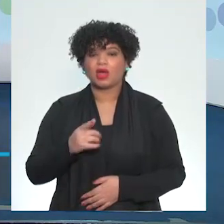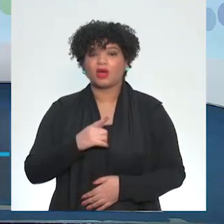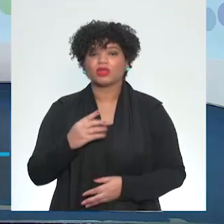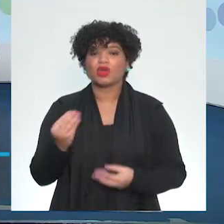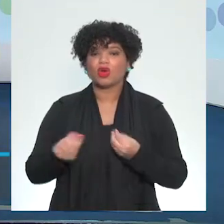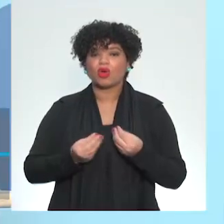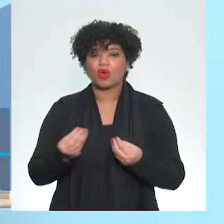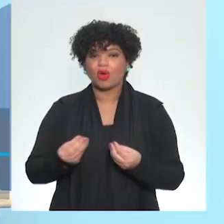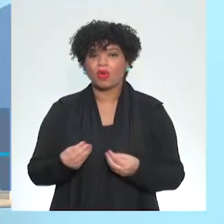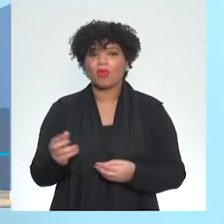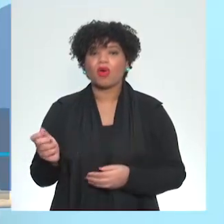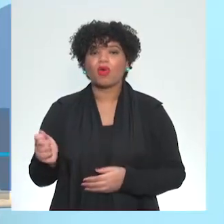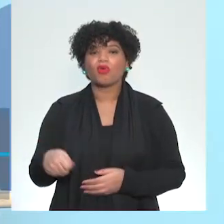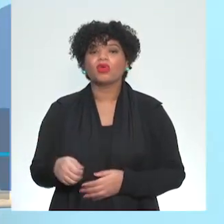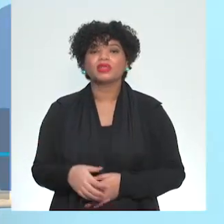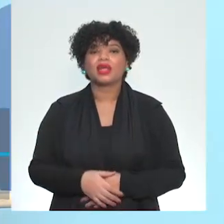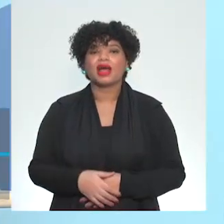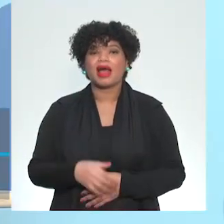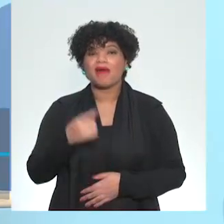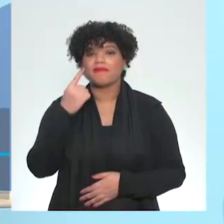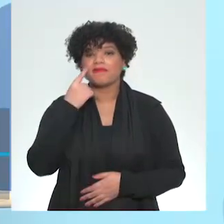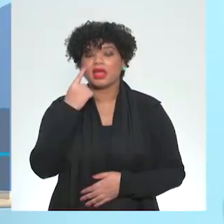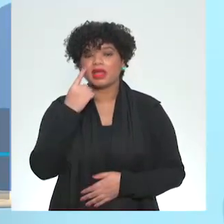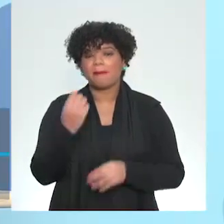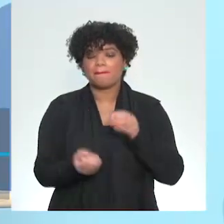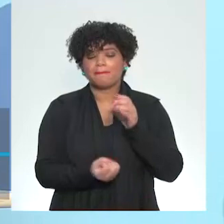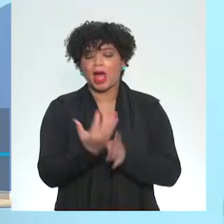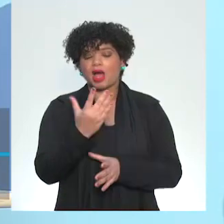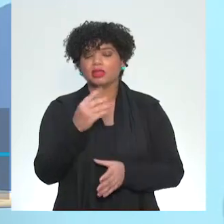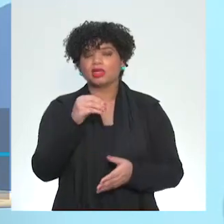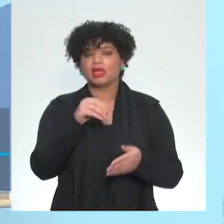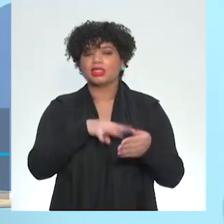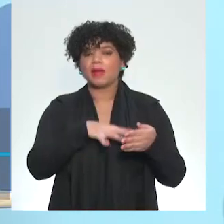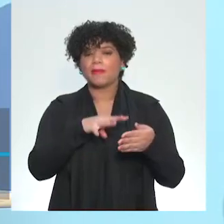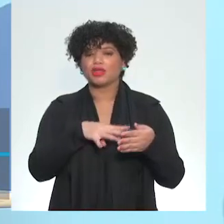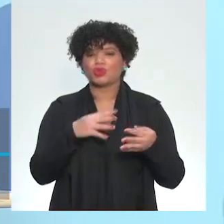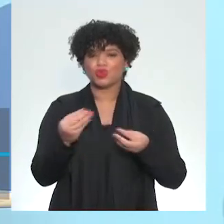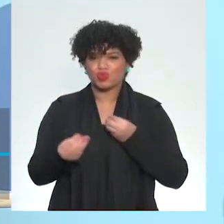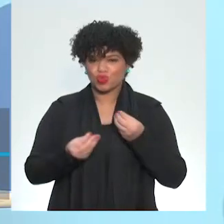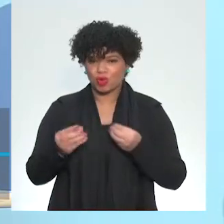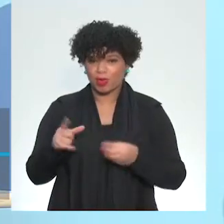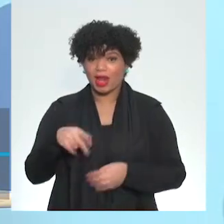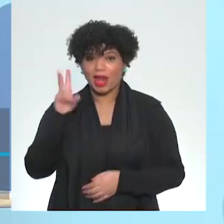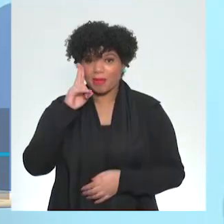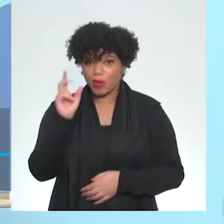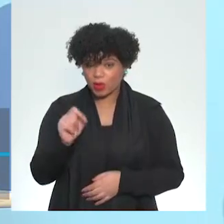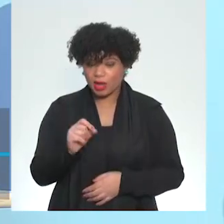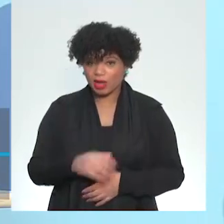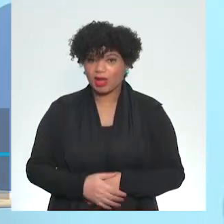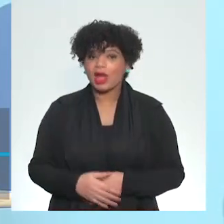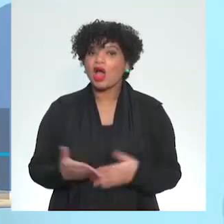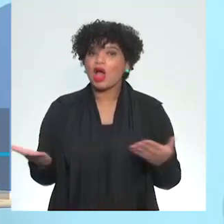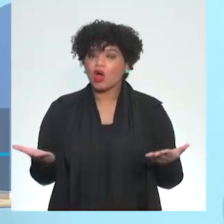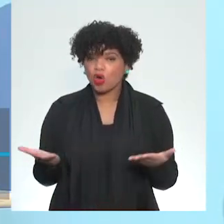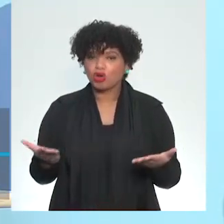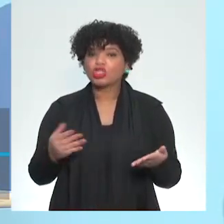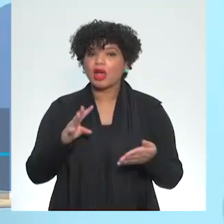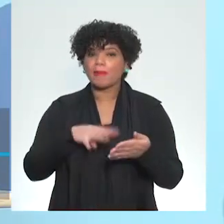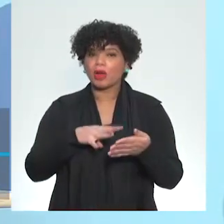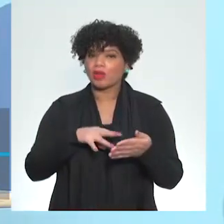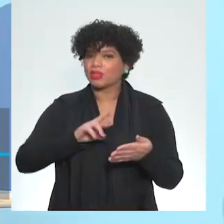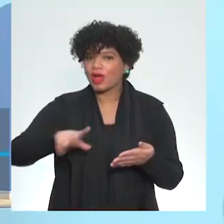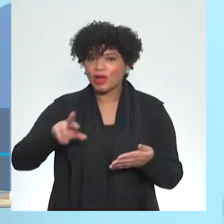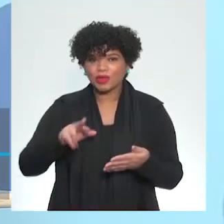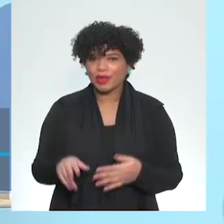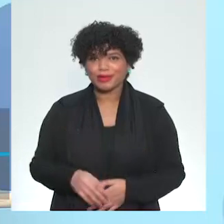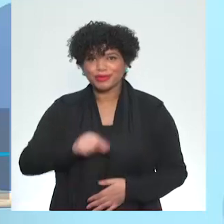pouco melhor como eles aparecem dentro da programação. Então, lembrando, isso não é uma aula de programação. Não tem